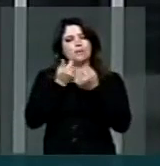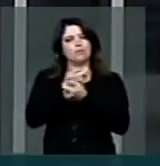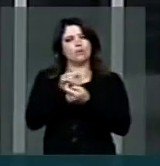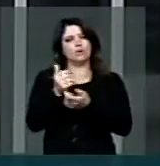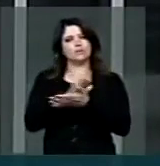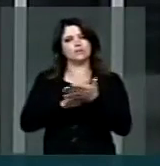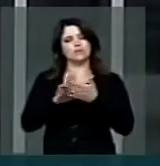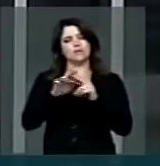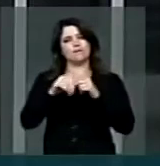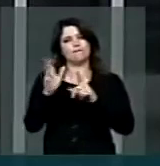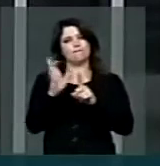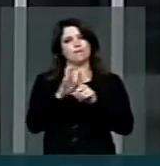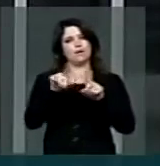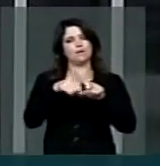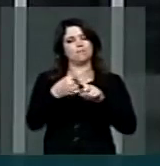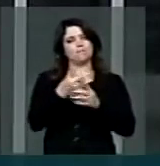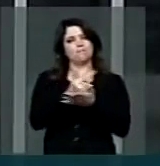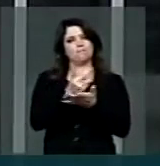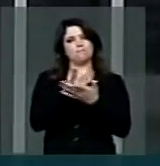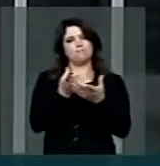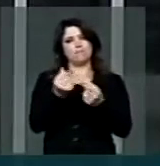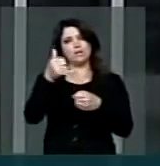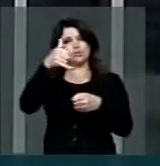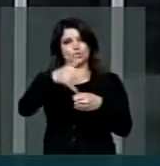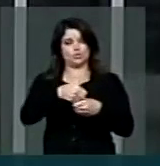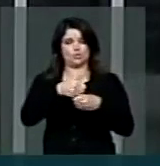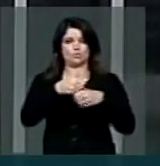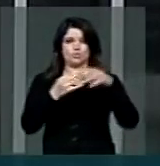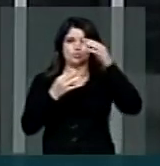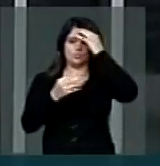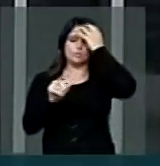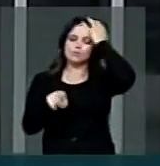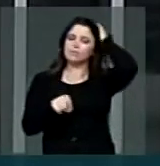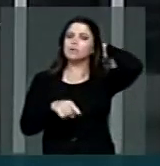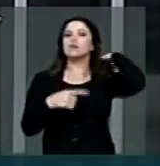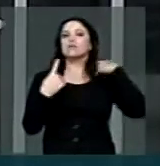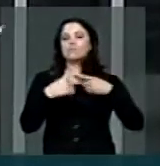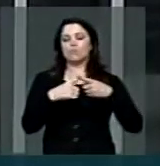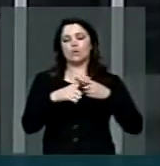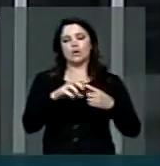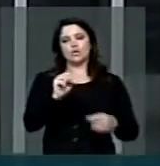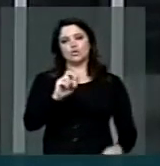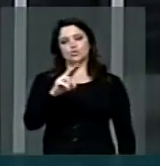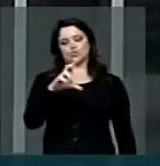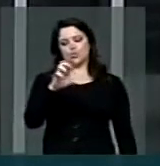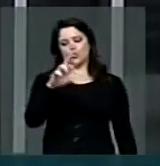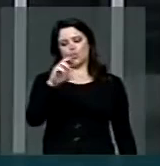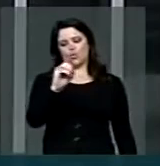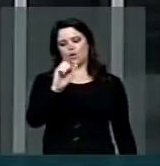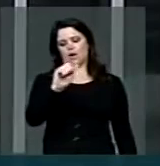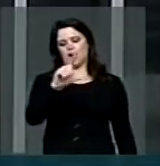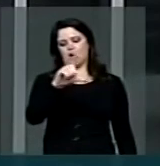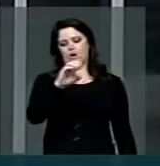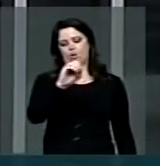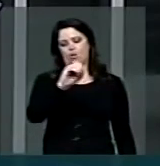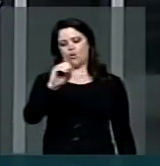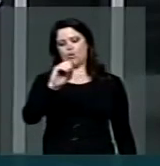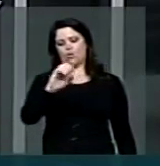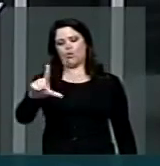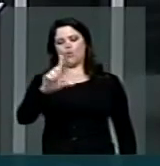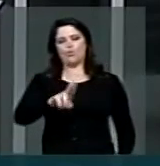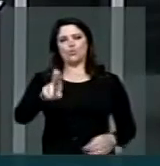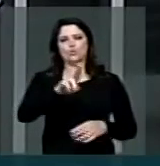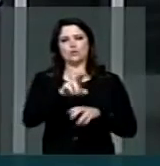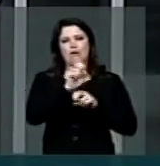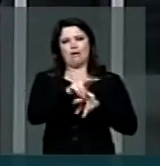Impacta até mesmo nos preços dos combustíveis, já que o setor sul-calcoleiro, que faz uso dos fertilizantes em